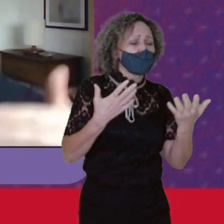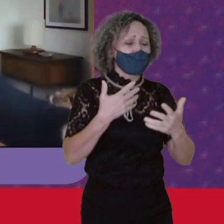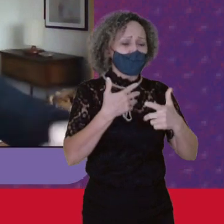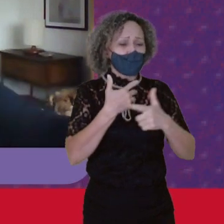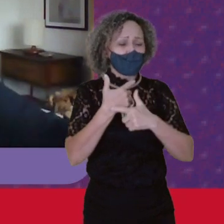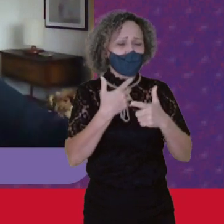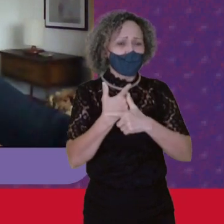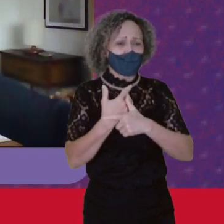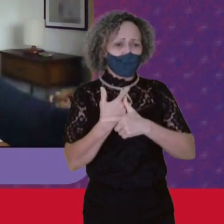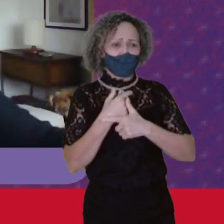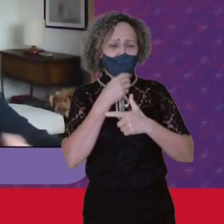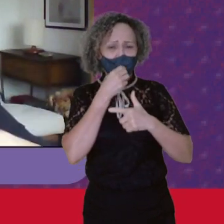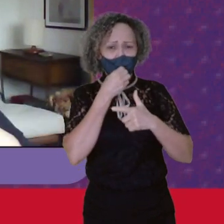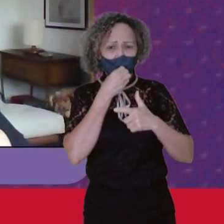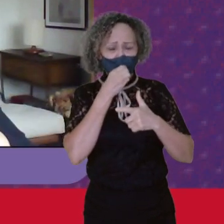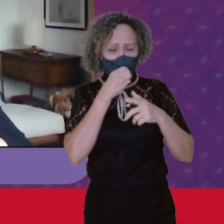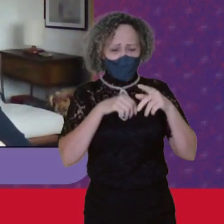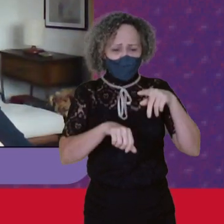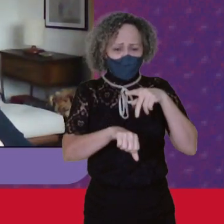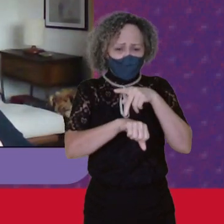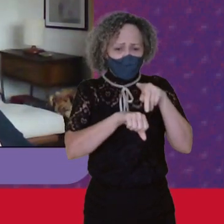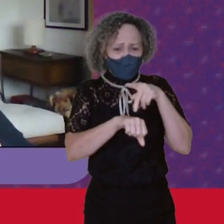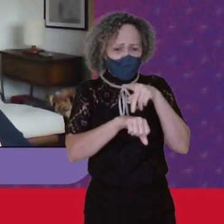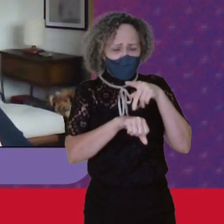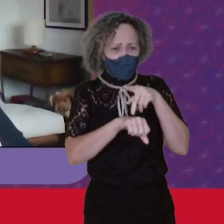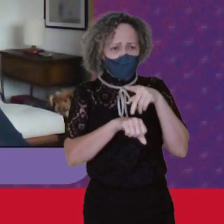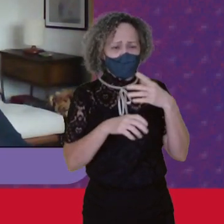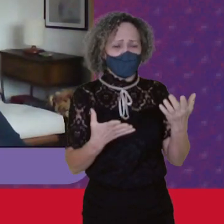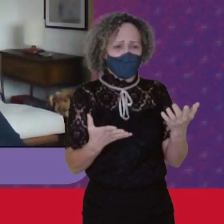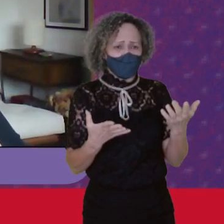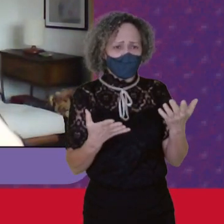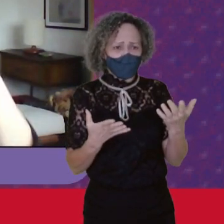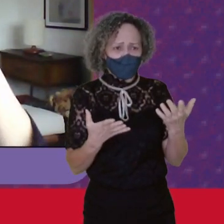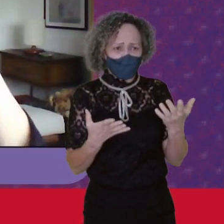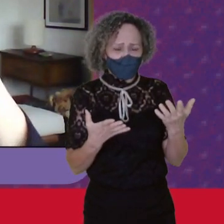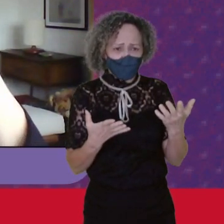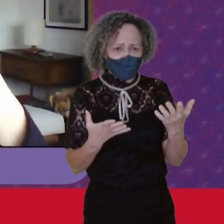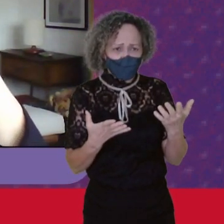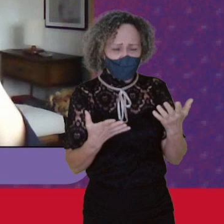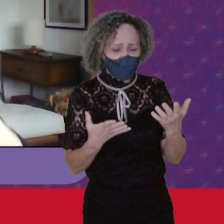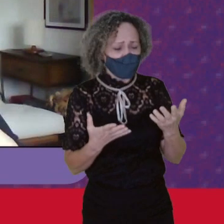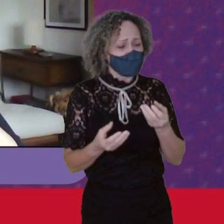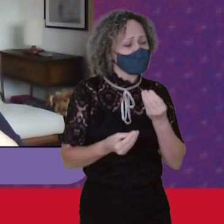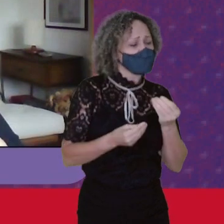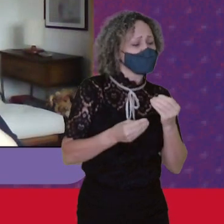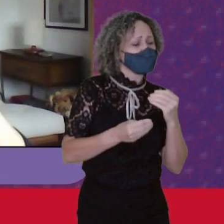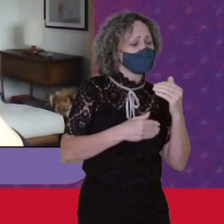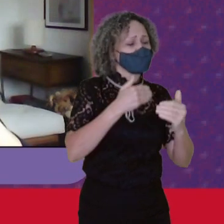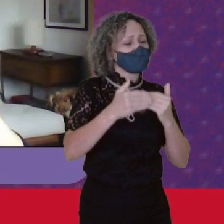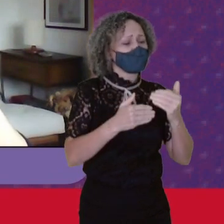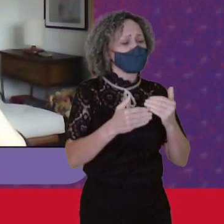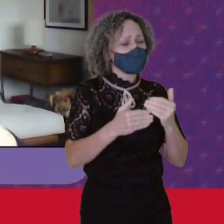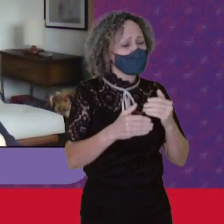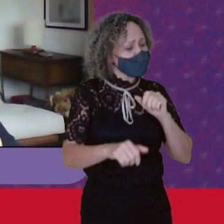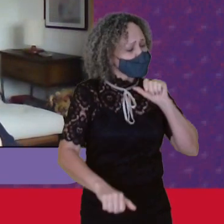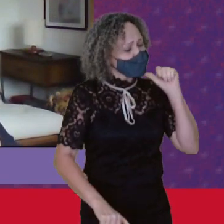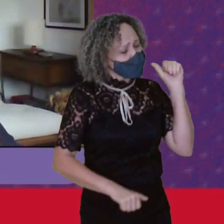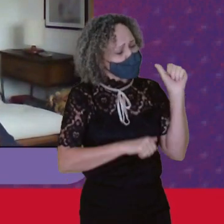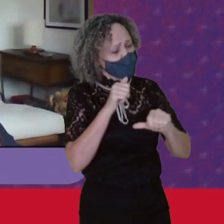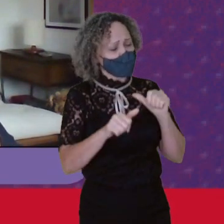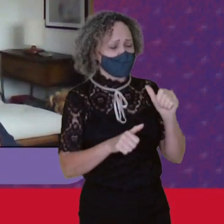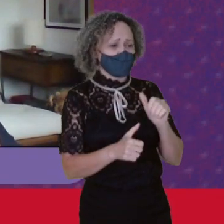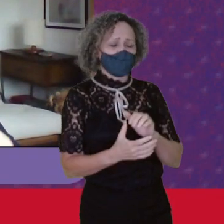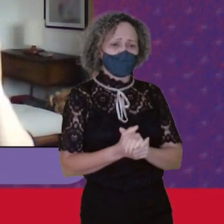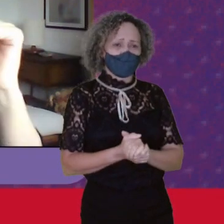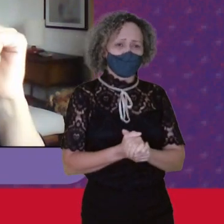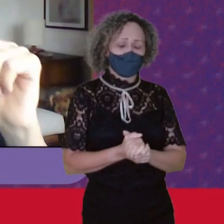Como coordenador Desse processo De mudanças E um aspecto A gente não teve Tempo